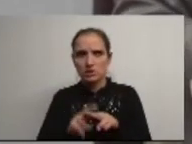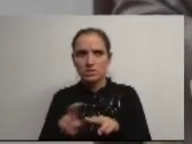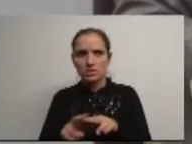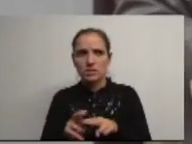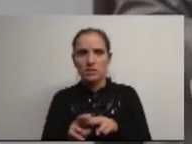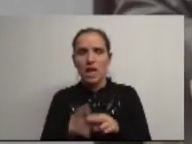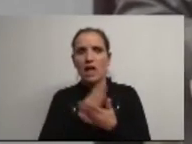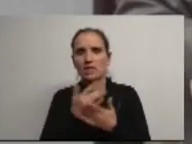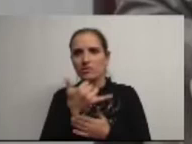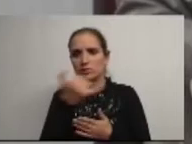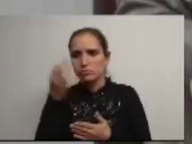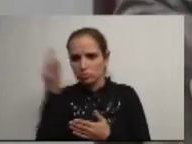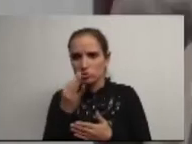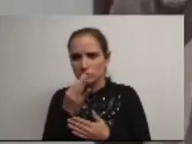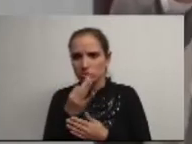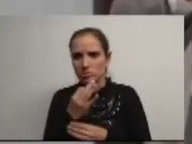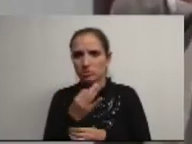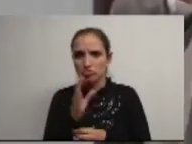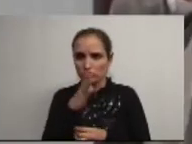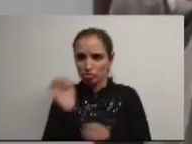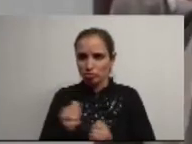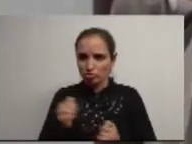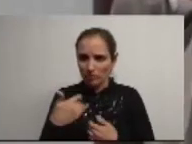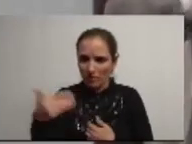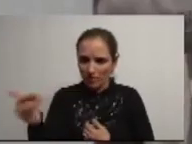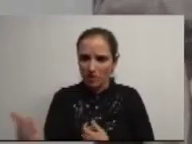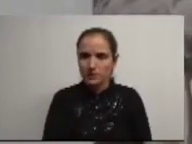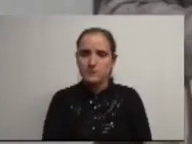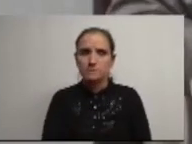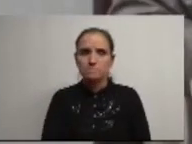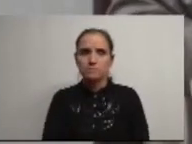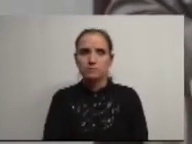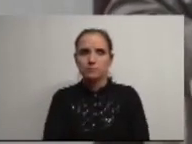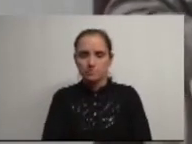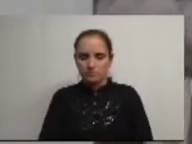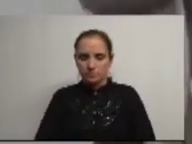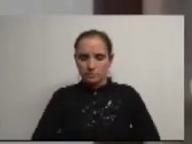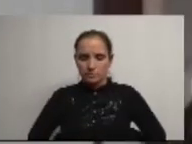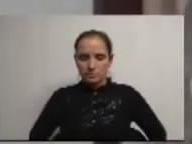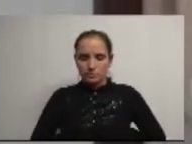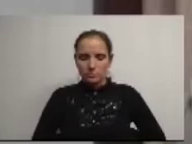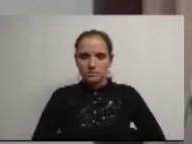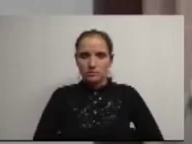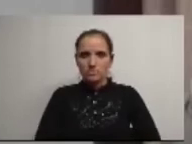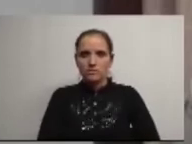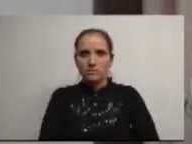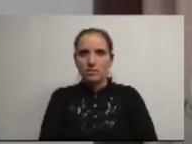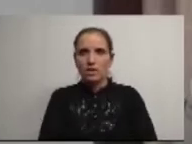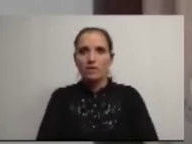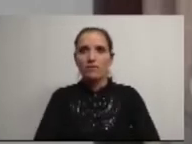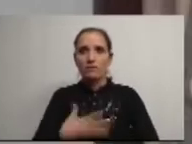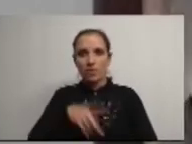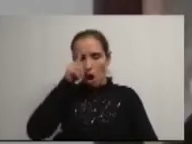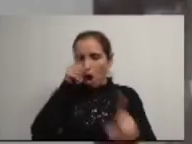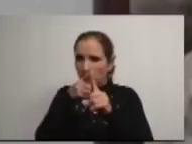até 25% pelo menos já o disse que vai vai definir a oferta curricular eu queria respostas objetivas estou a fazer